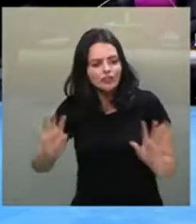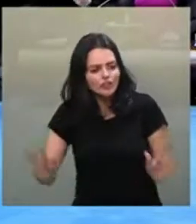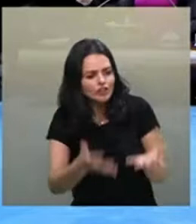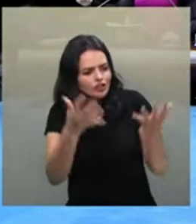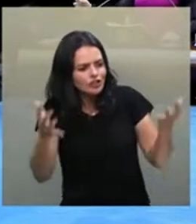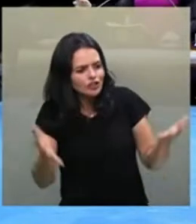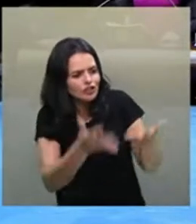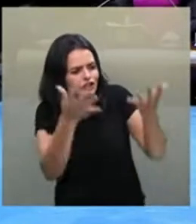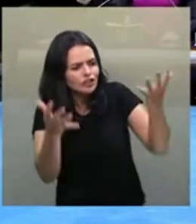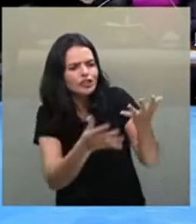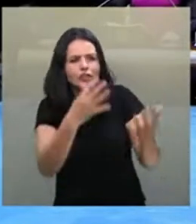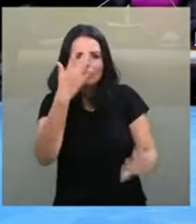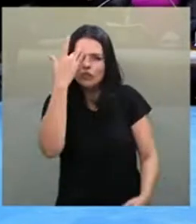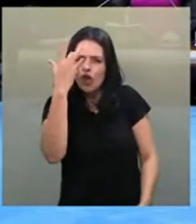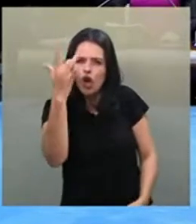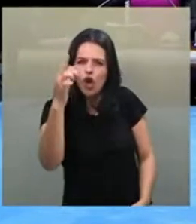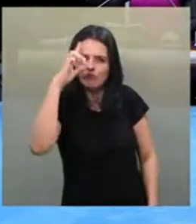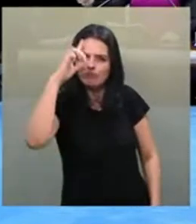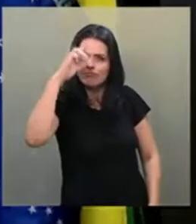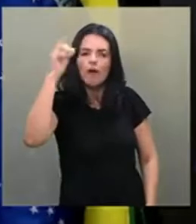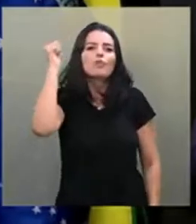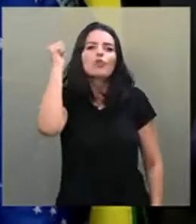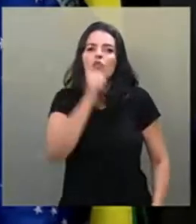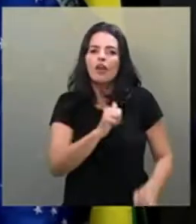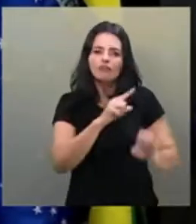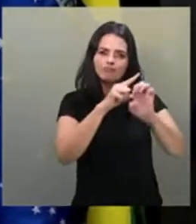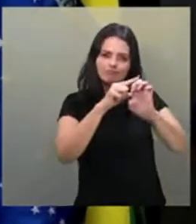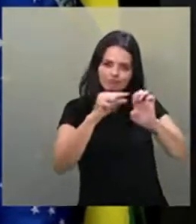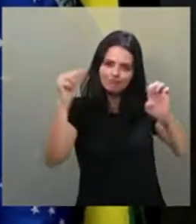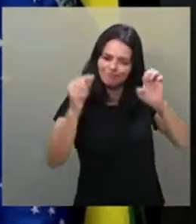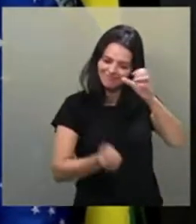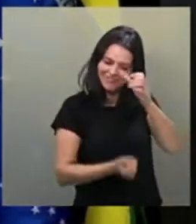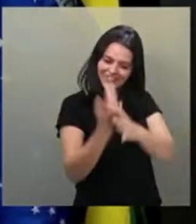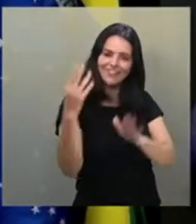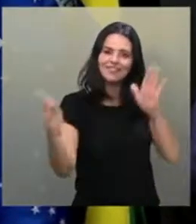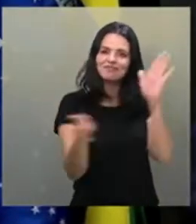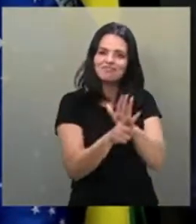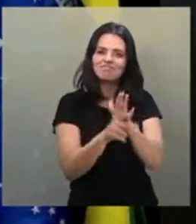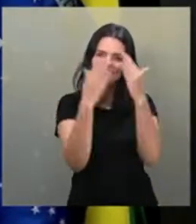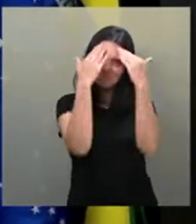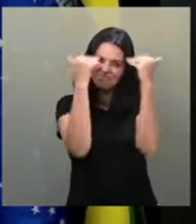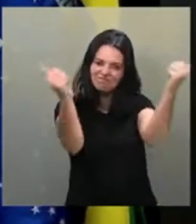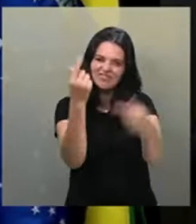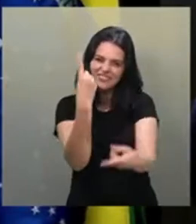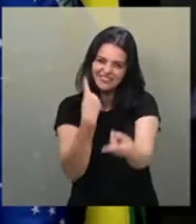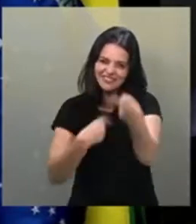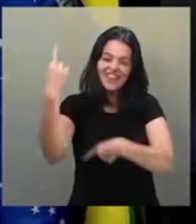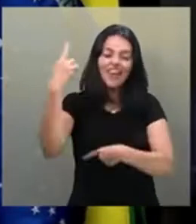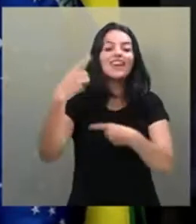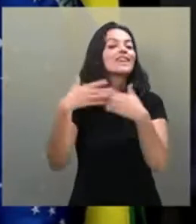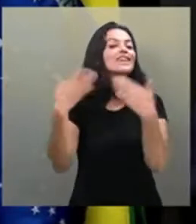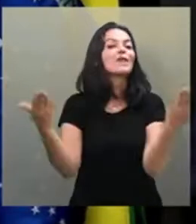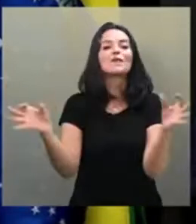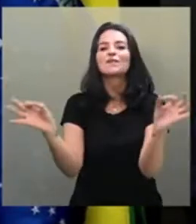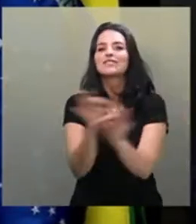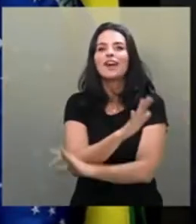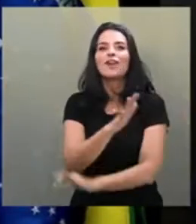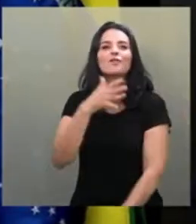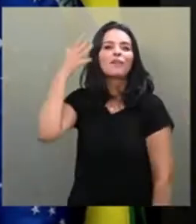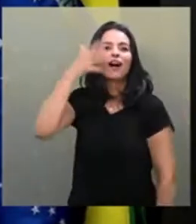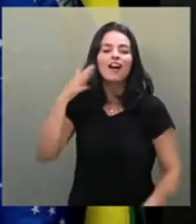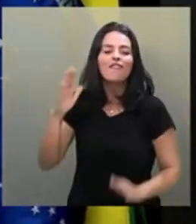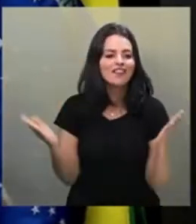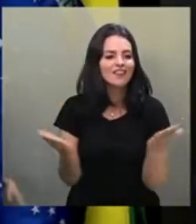estimula todos os dias que mulheres sejam empreendedoras, que mulheres sejam bem-sucedidas. E eu encerro as minhas palavras aqui